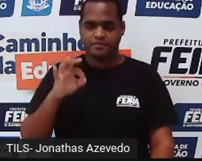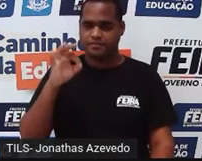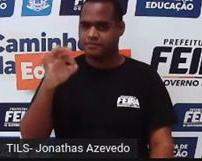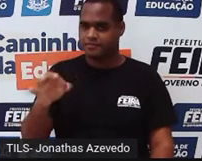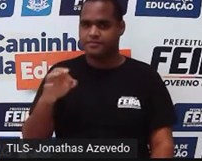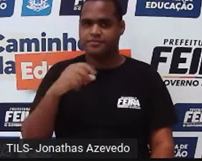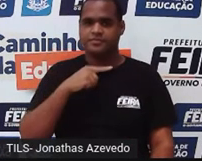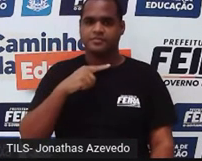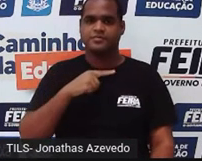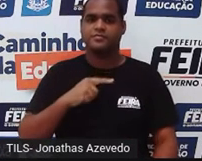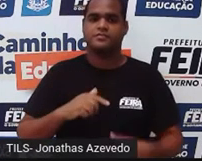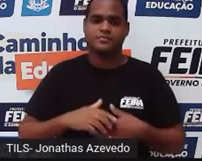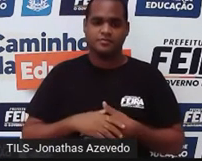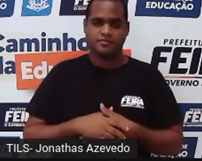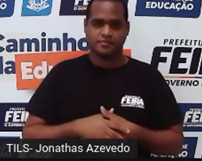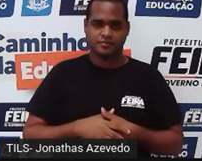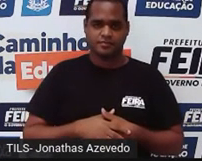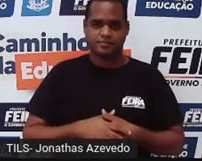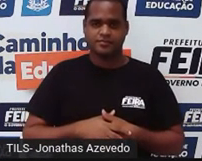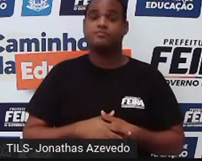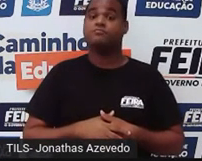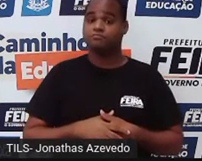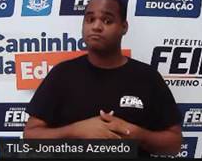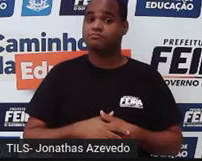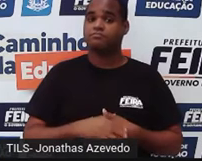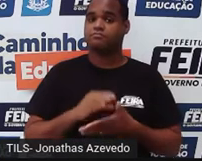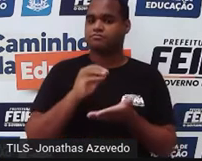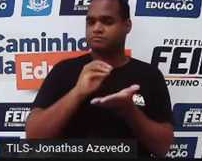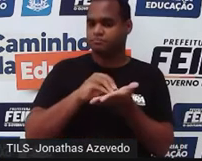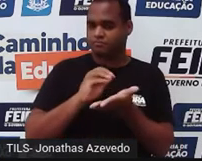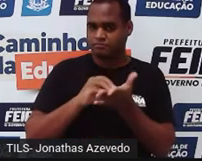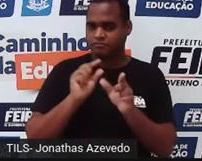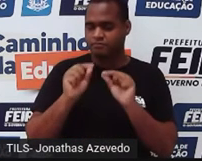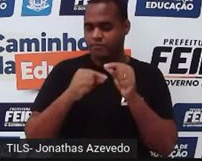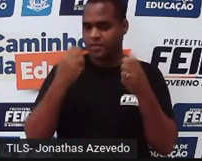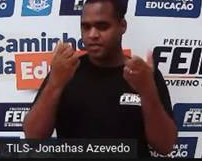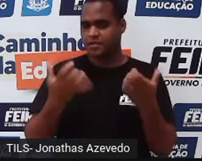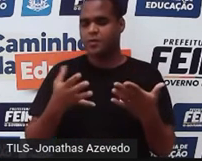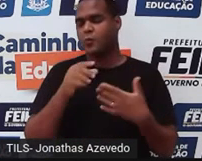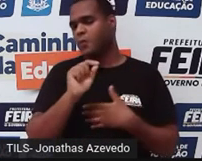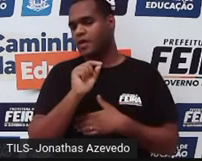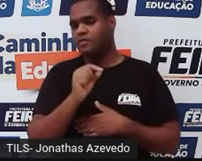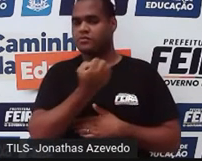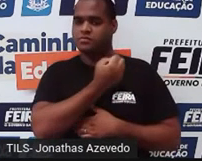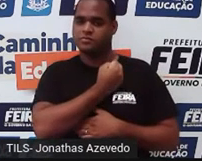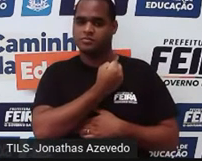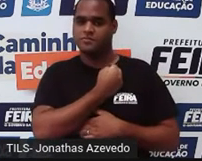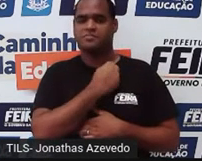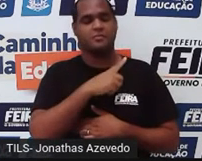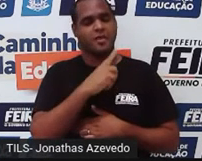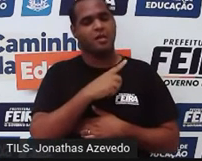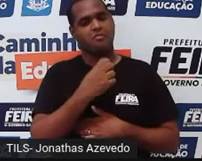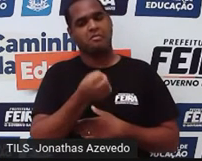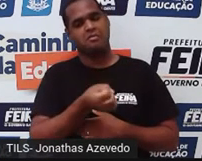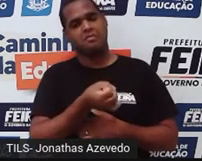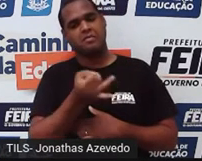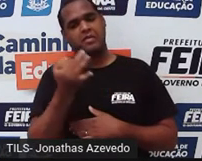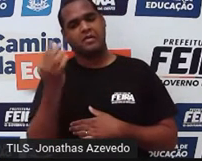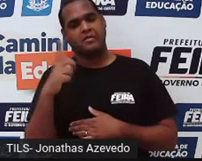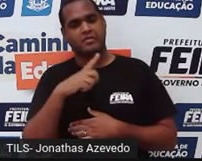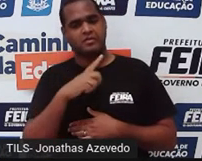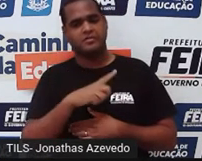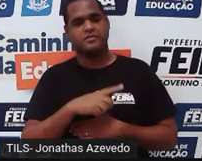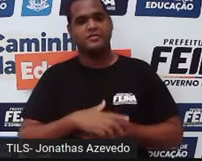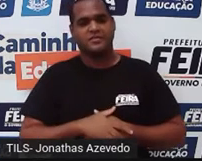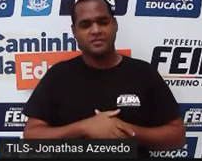no seu destino. O que não falta nessa situação aqui são números. Tem bastante número